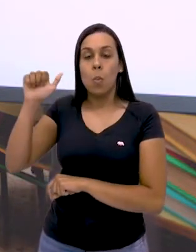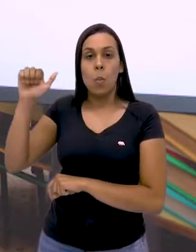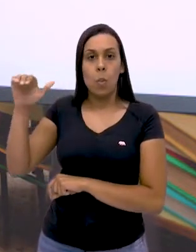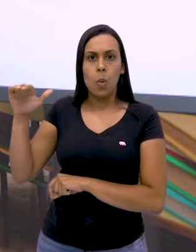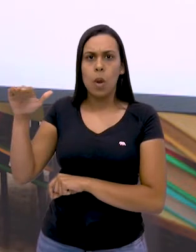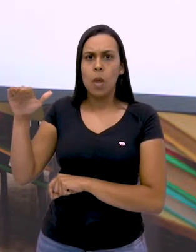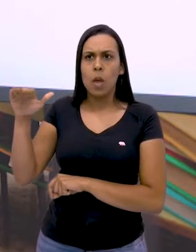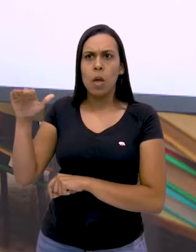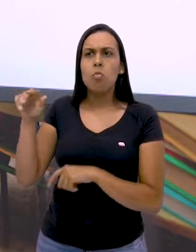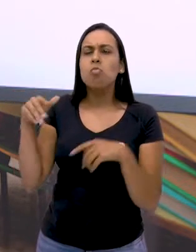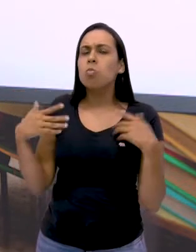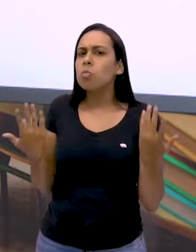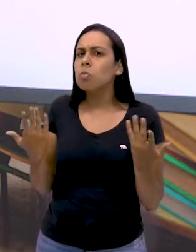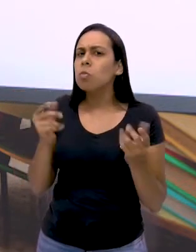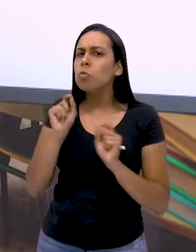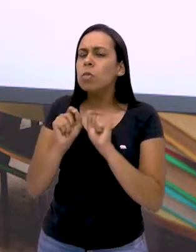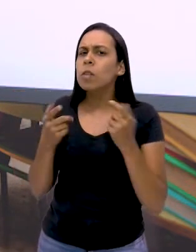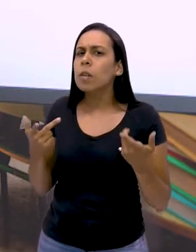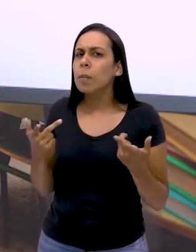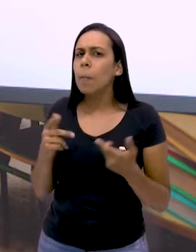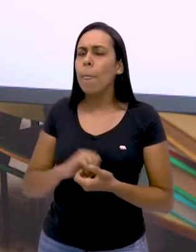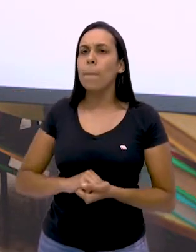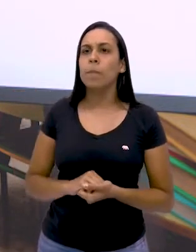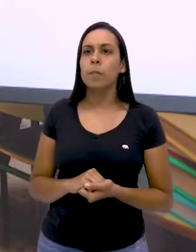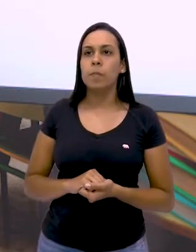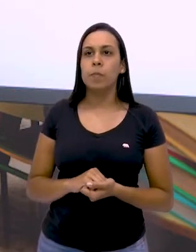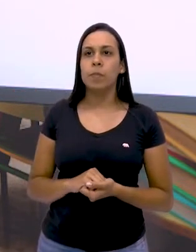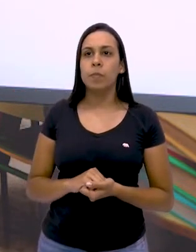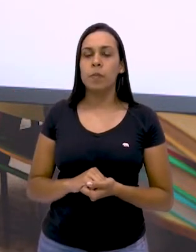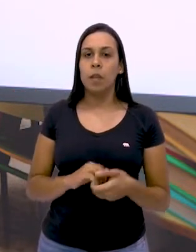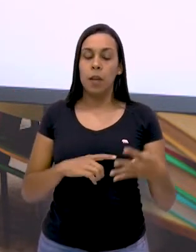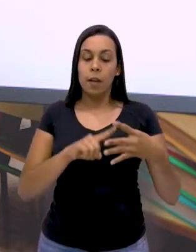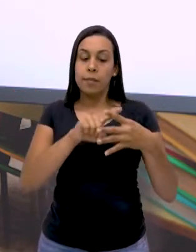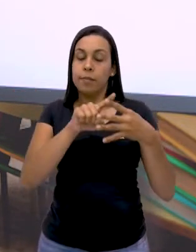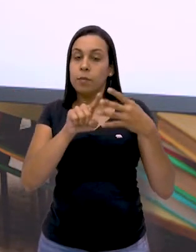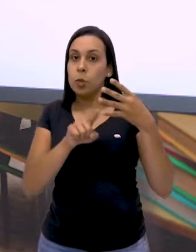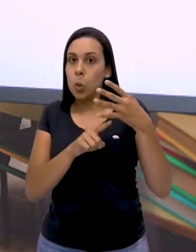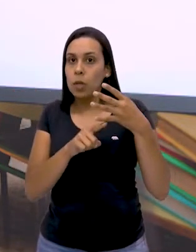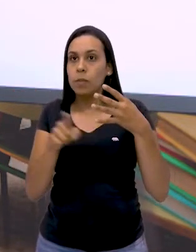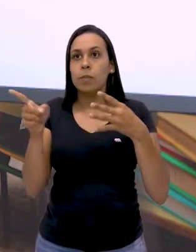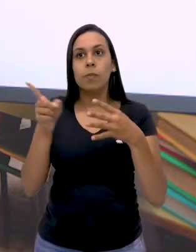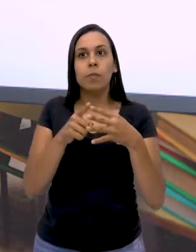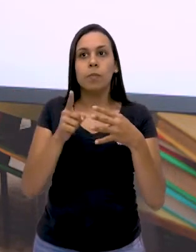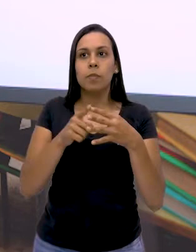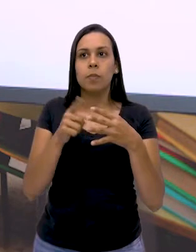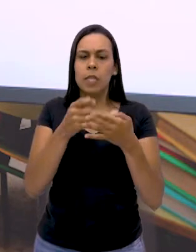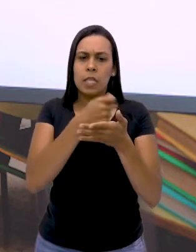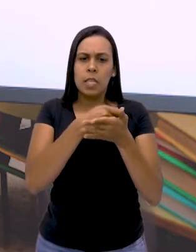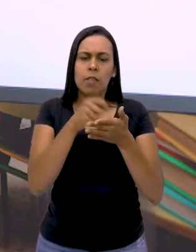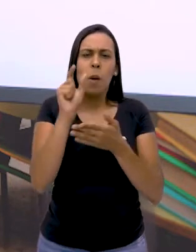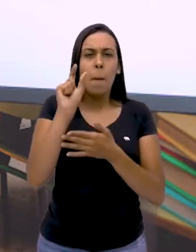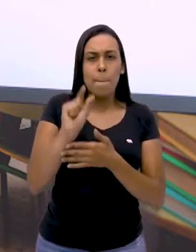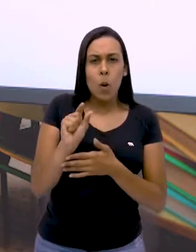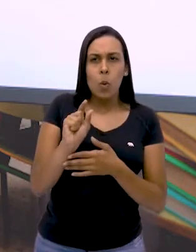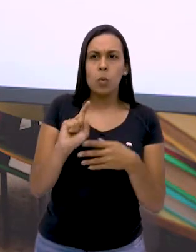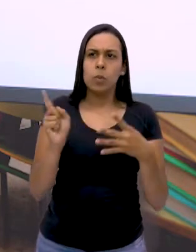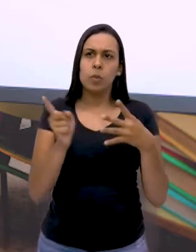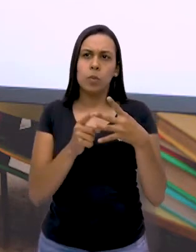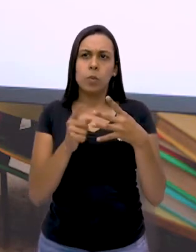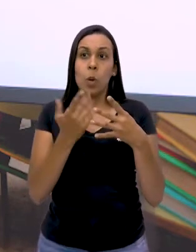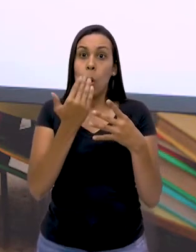E aí, pessoal? Vamos descobrir? A menina que... Aí tem umas opções aqui, ó. Escrevia pouco,